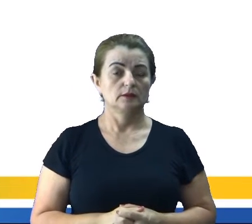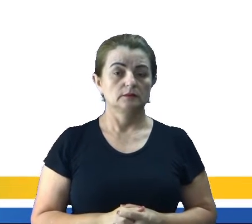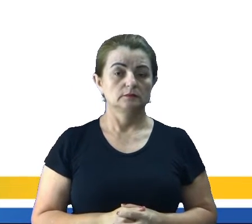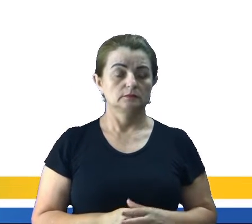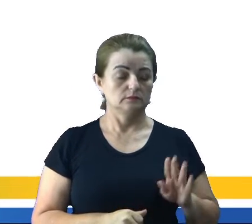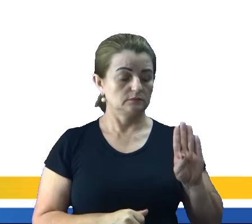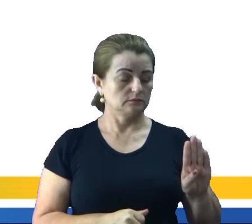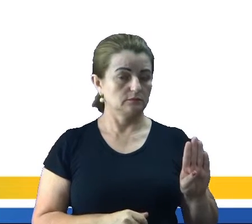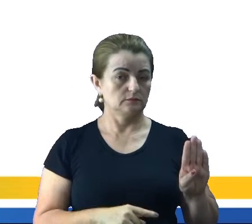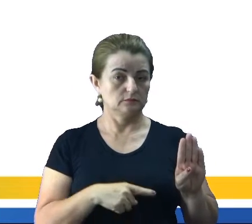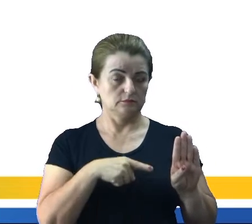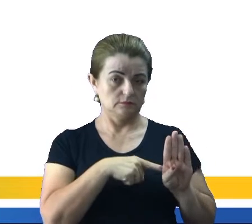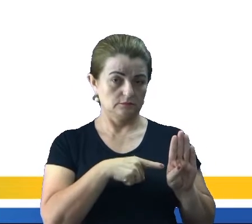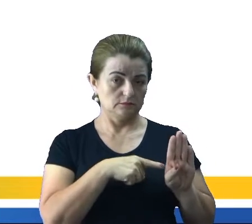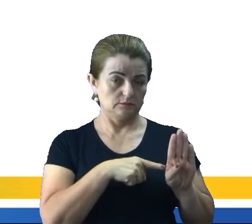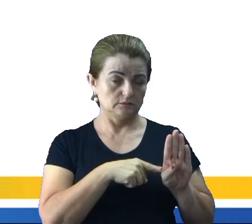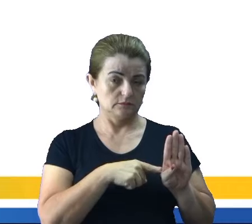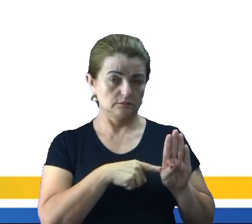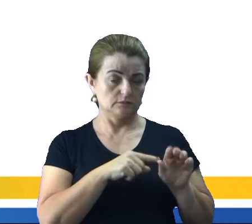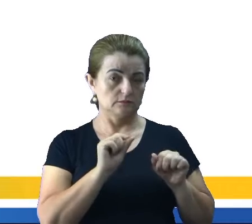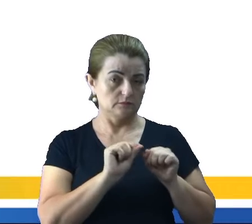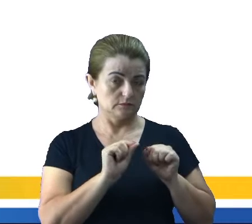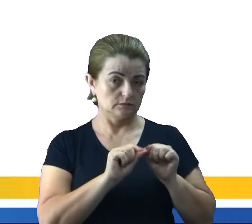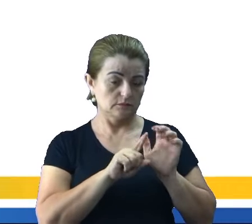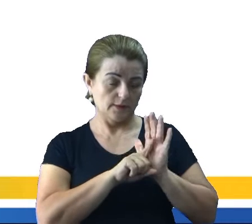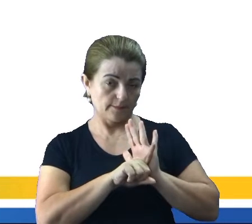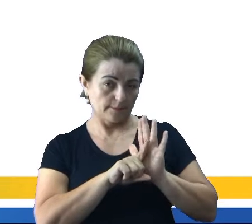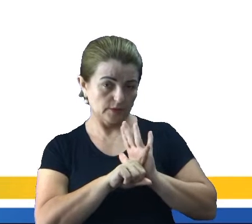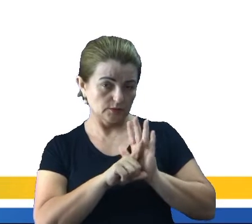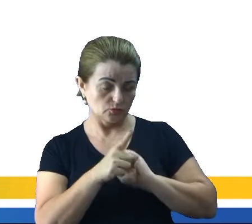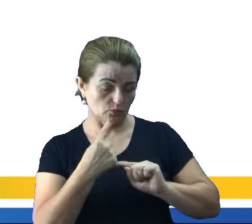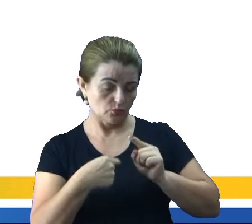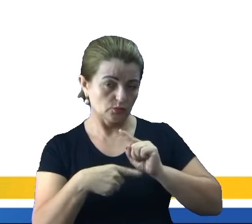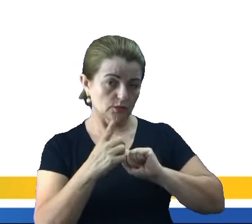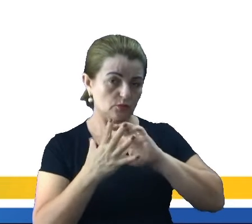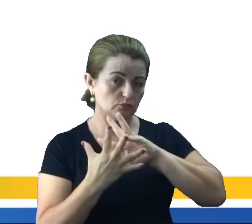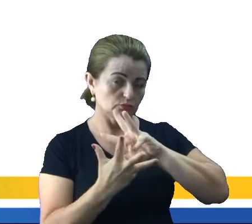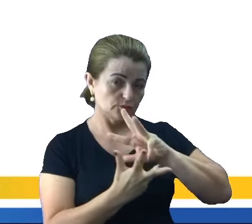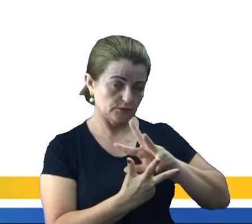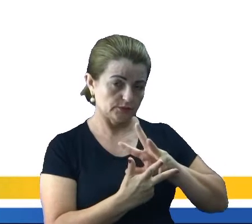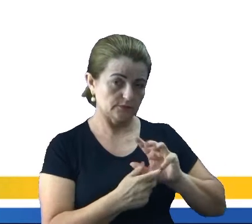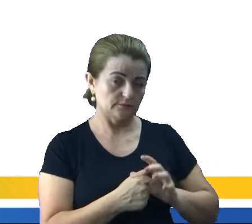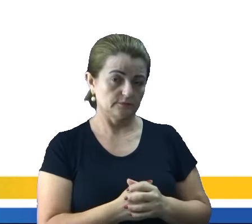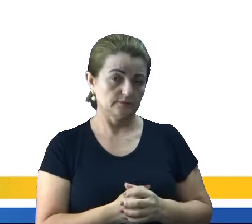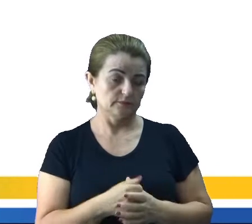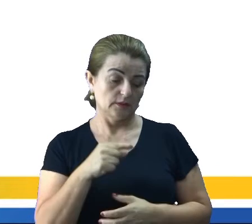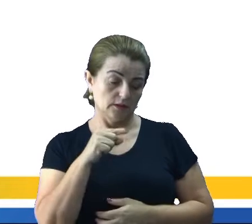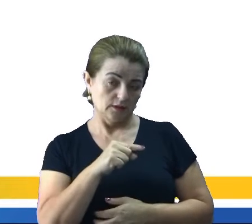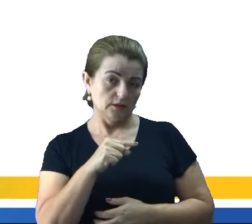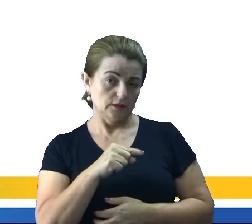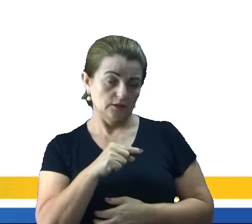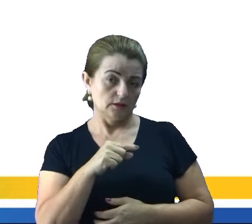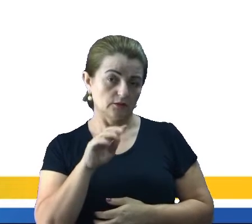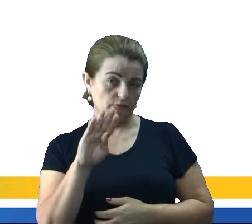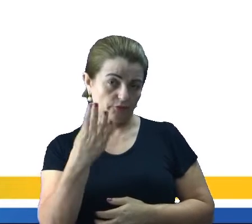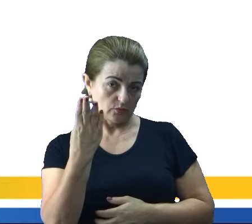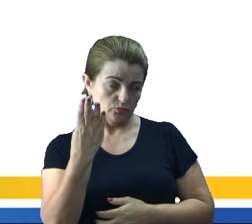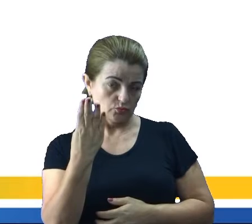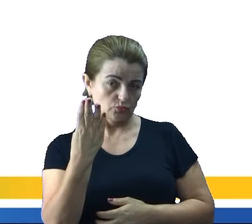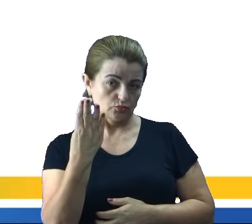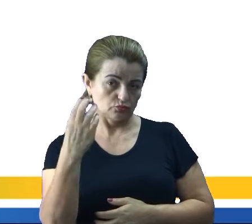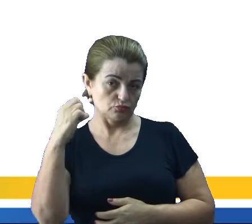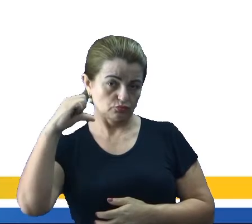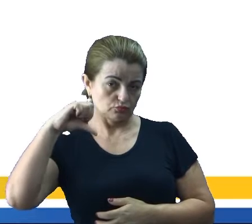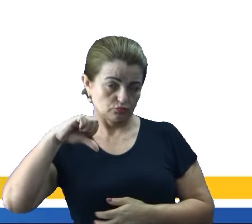Na letra B Calvin vai fazer pesquisa de como remodelar o universo O caso nesse caso aí é falsa